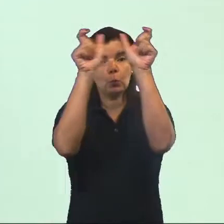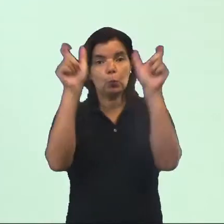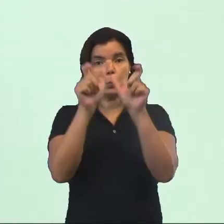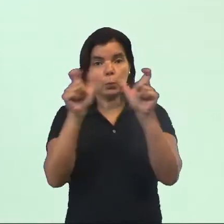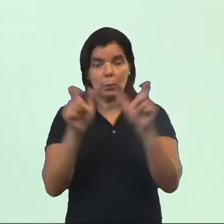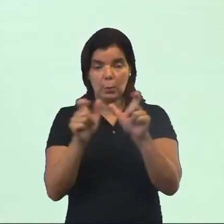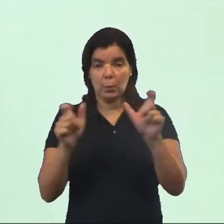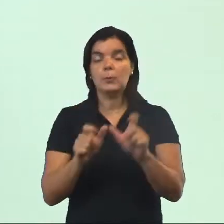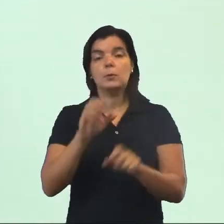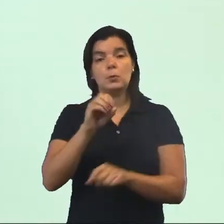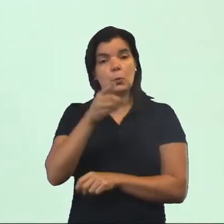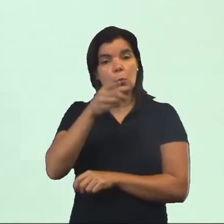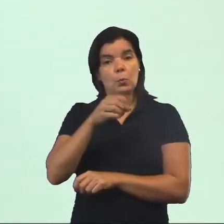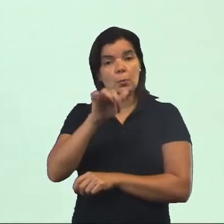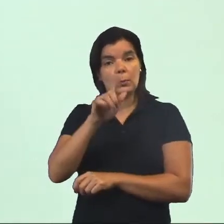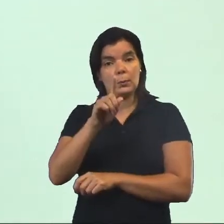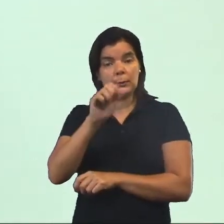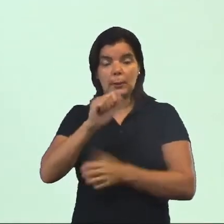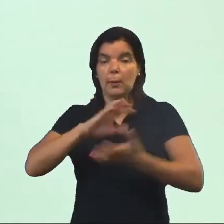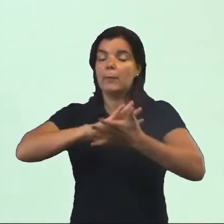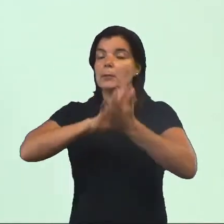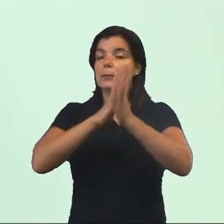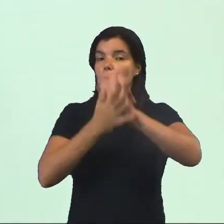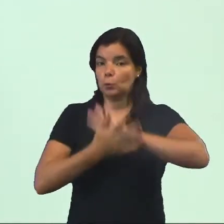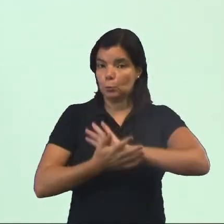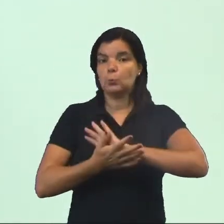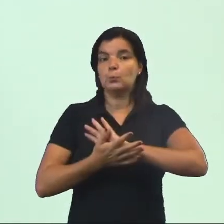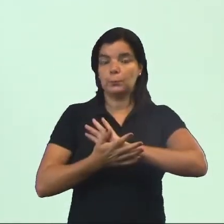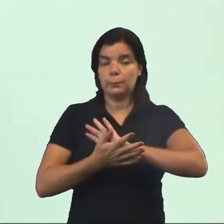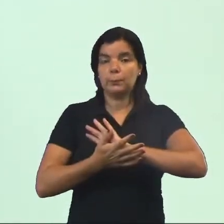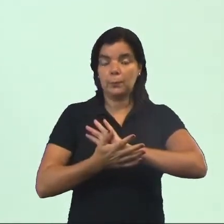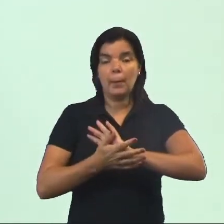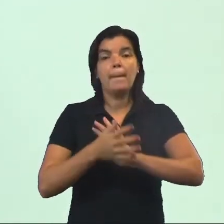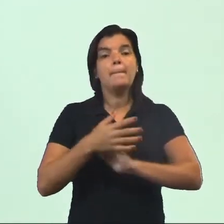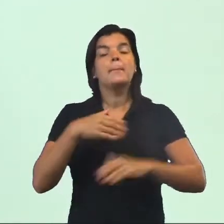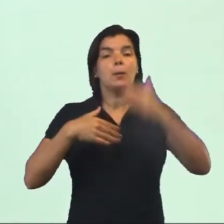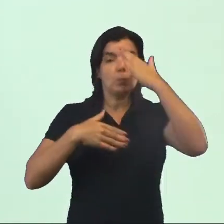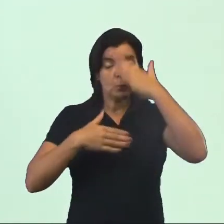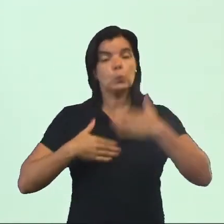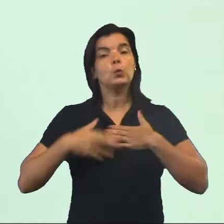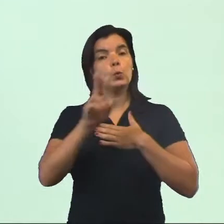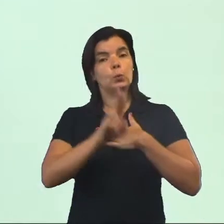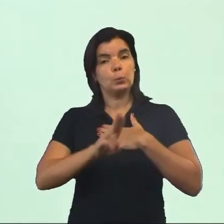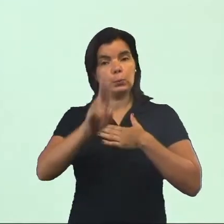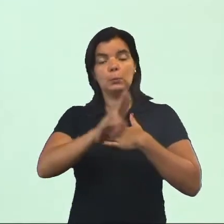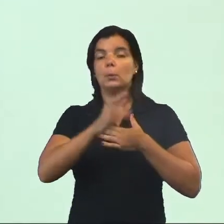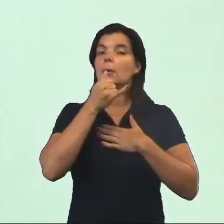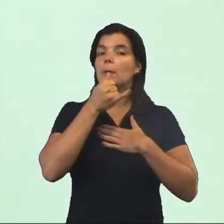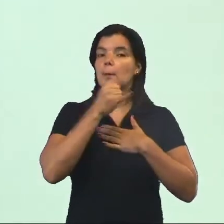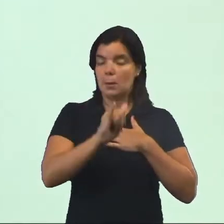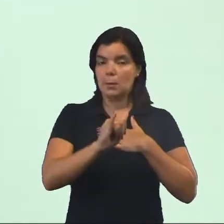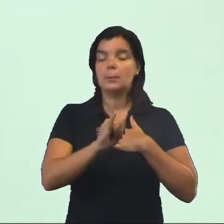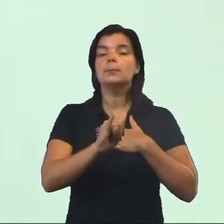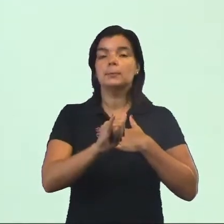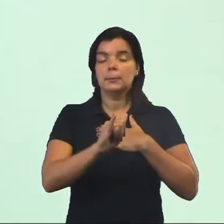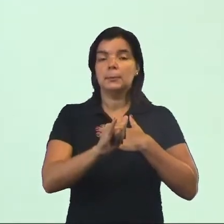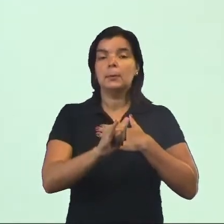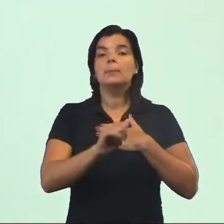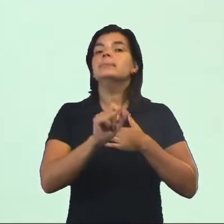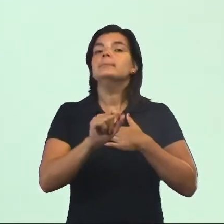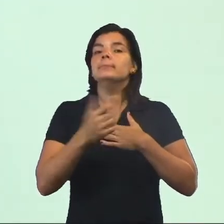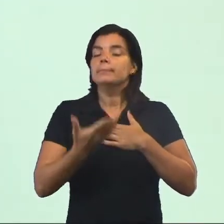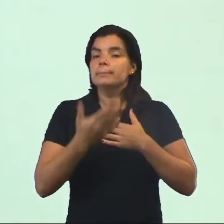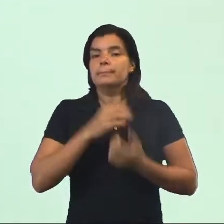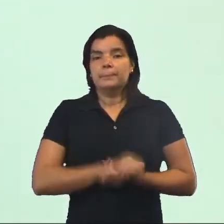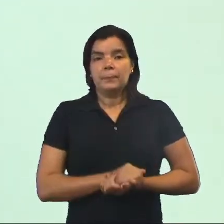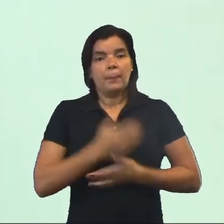ser oxidada, vai ser quebrada, para que o seu corpo utilize a energia dessa quebra para